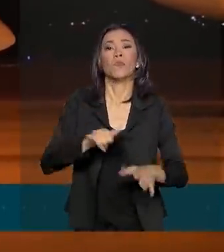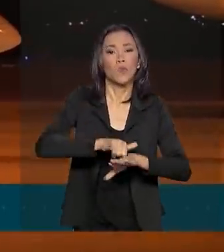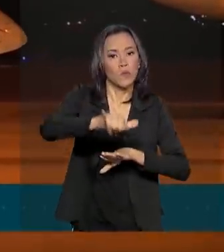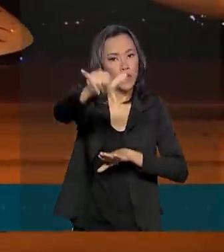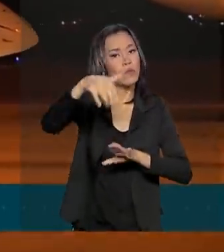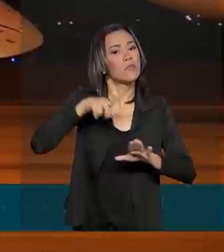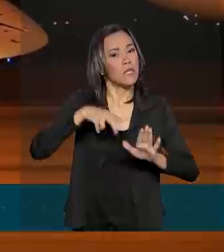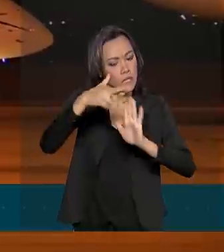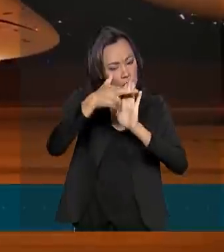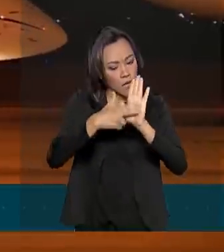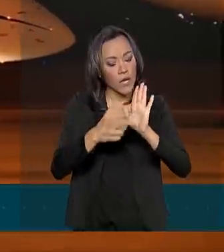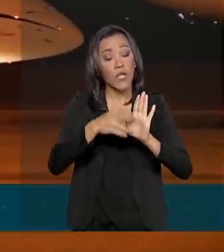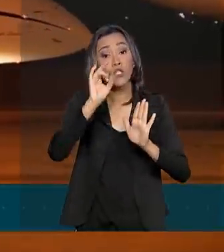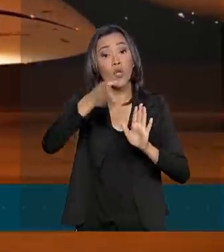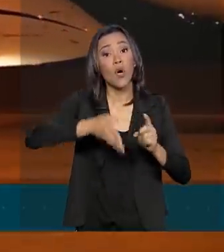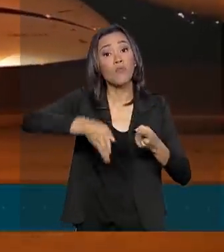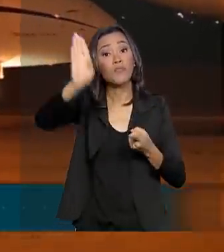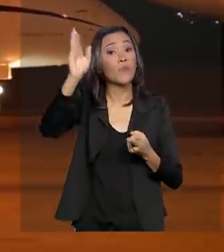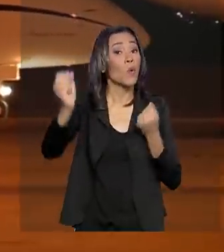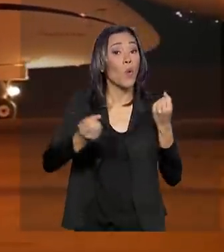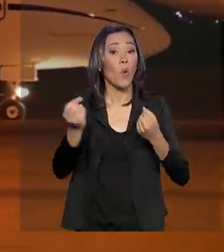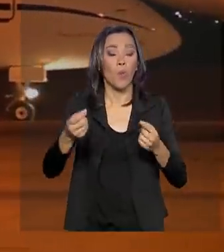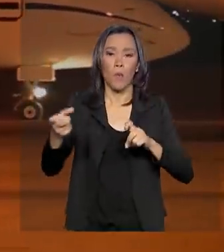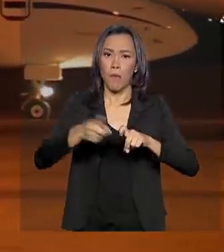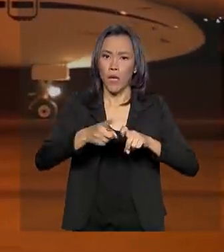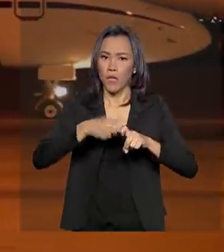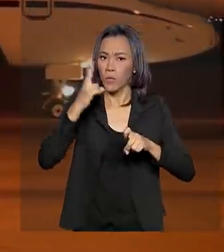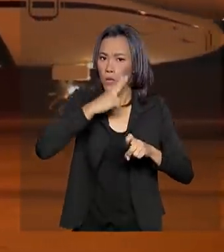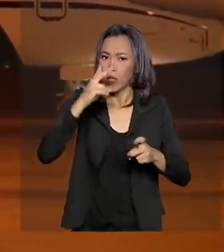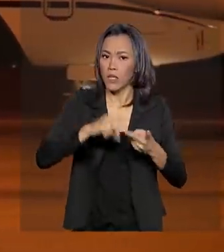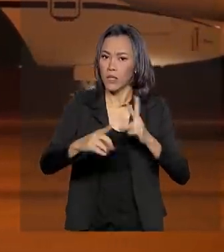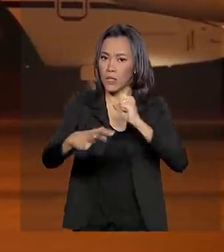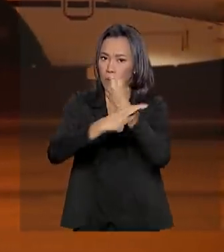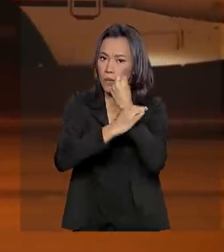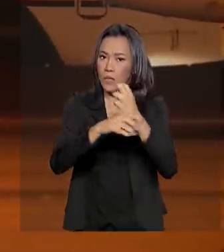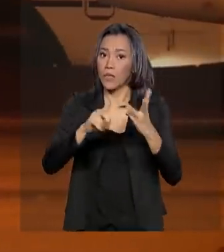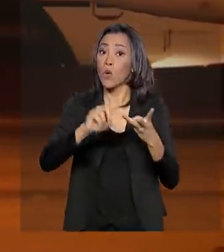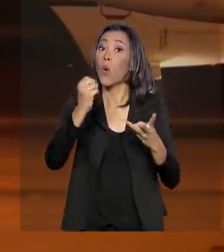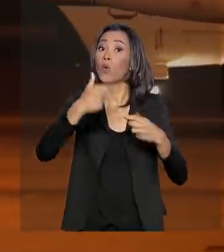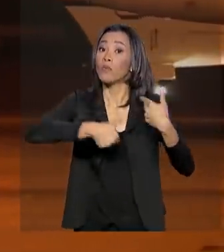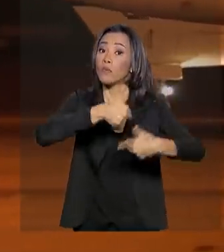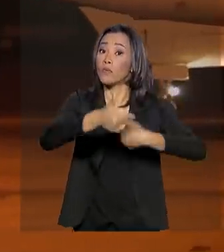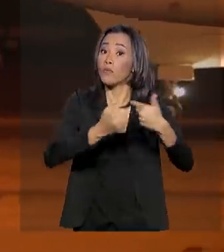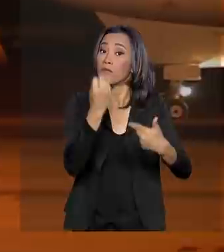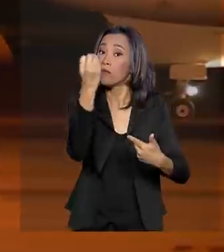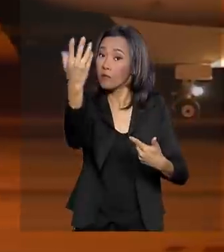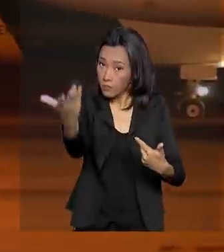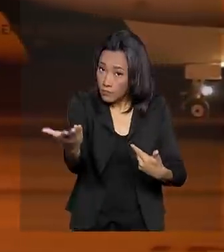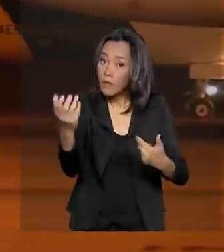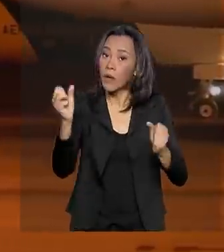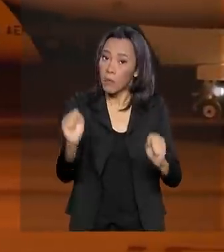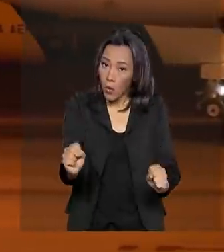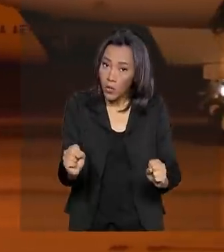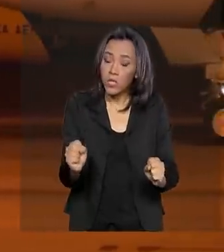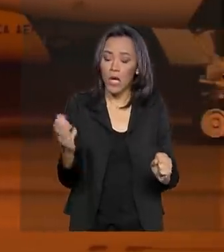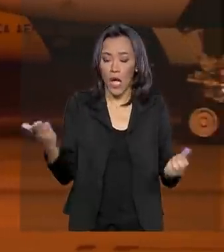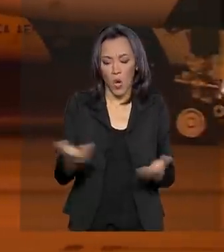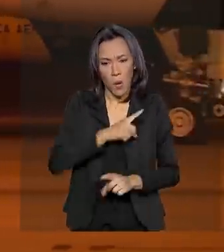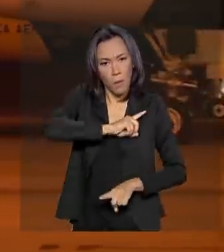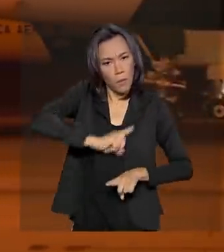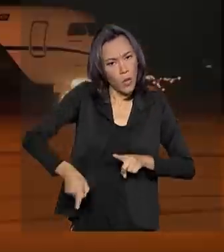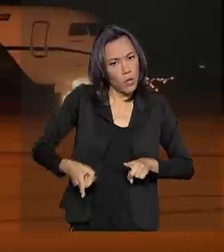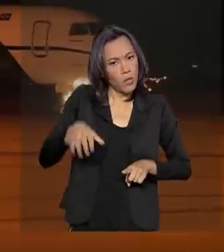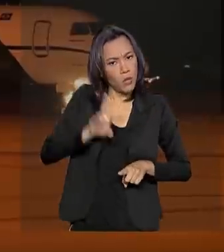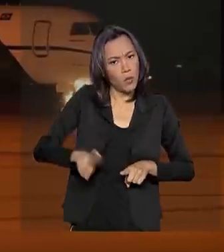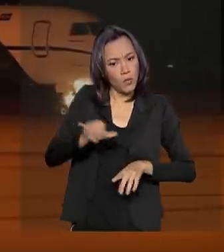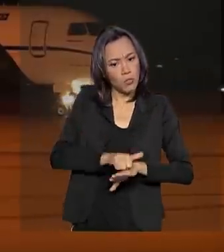restritos apenas em casos de emergência médica, segurança ou viagem a serviço. A partir de agora, fica proibido o uso das